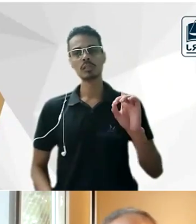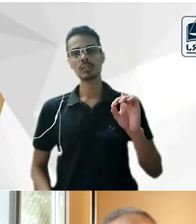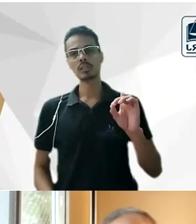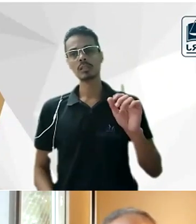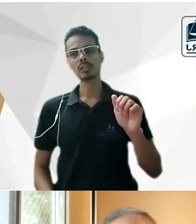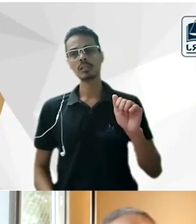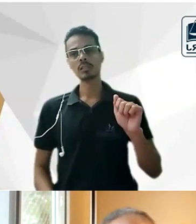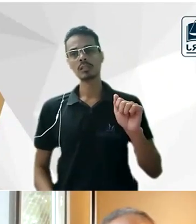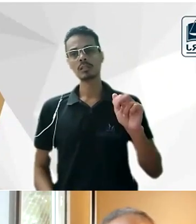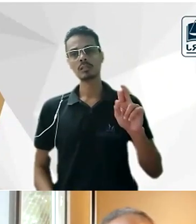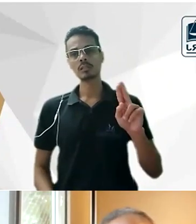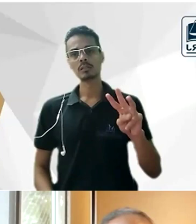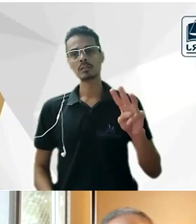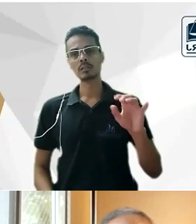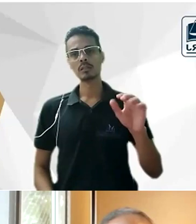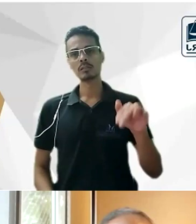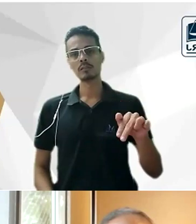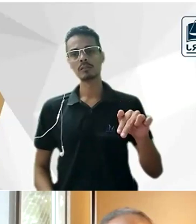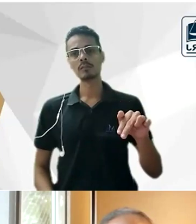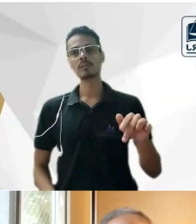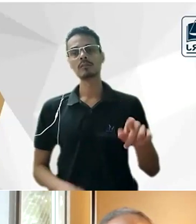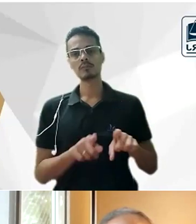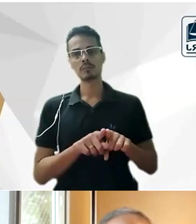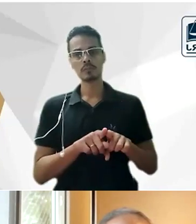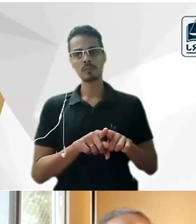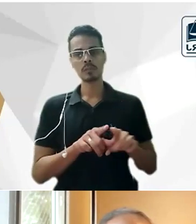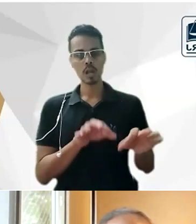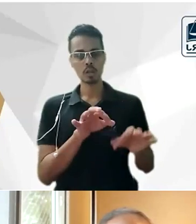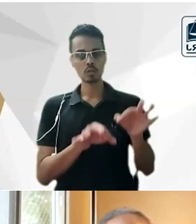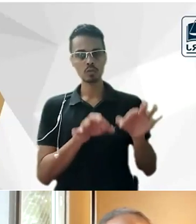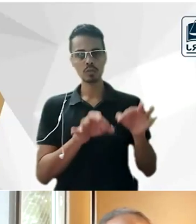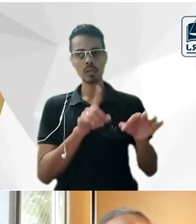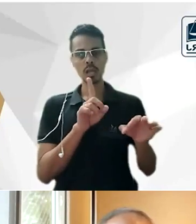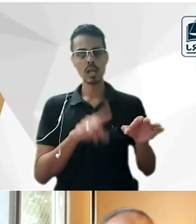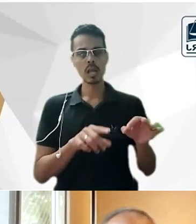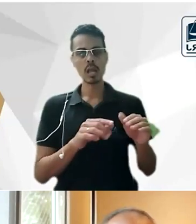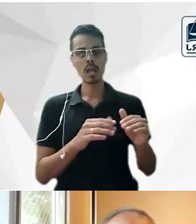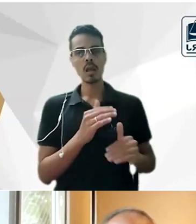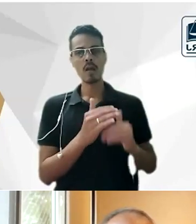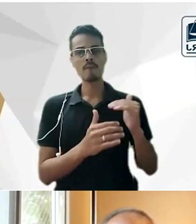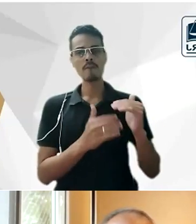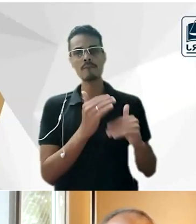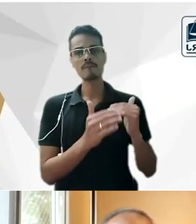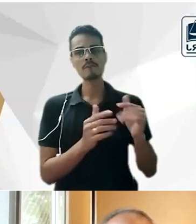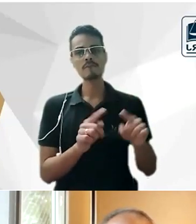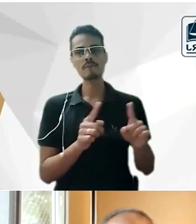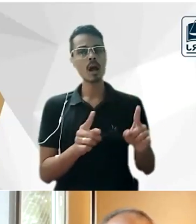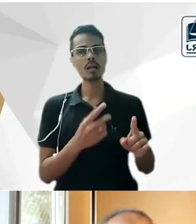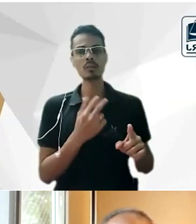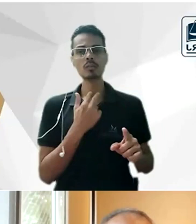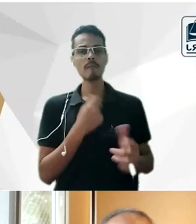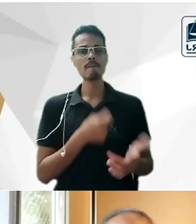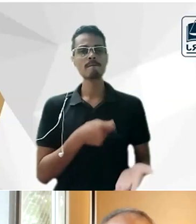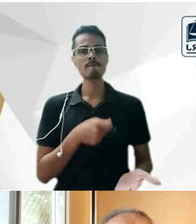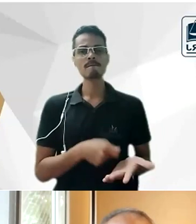dizendo que também as ideias jurídicas eram resultados de uma evolução né nesse sentido mas jamais determinista racial ou